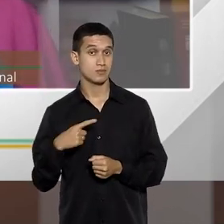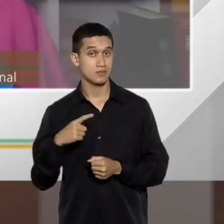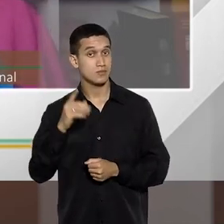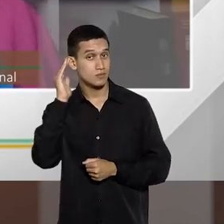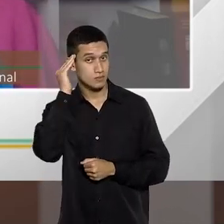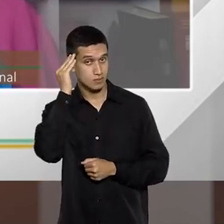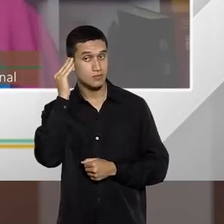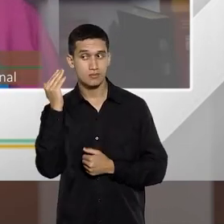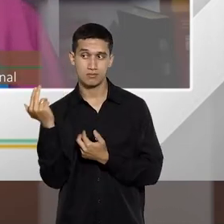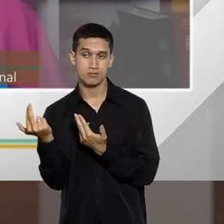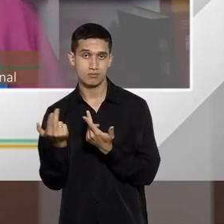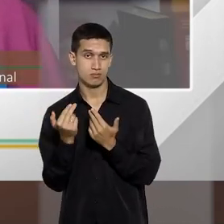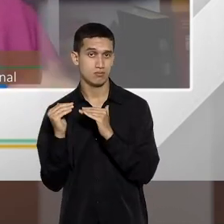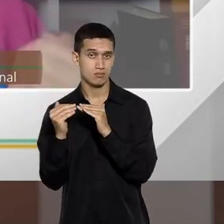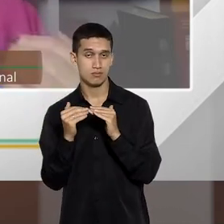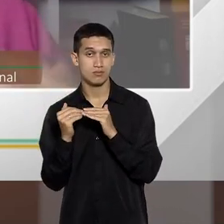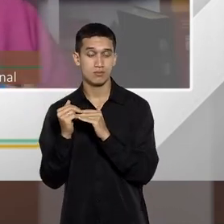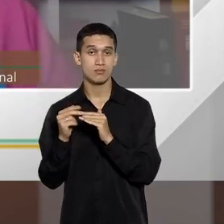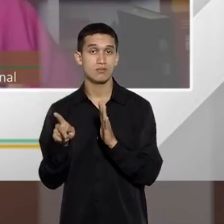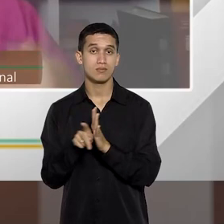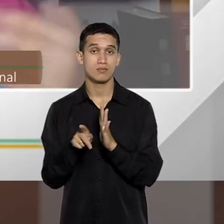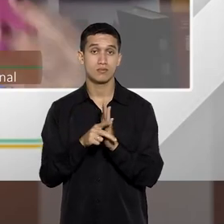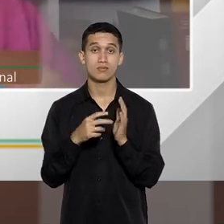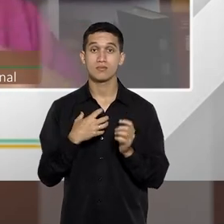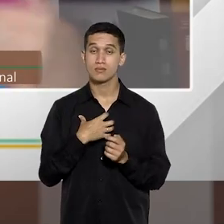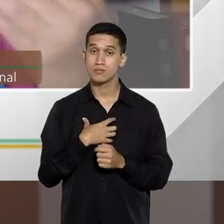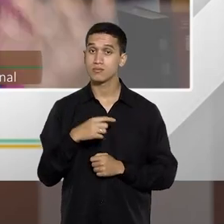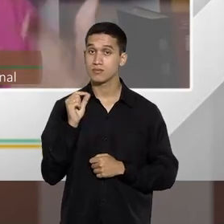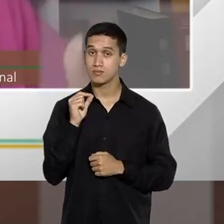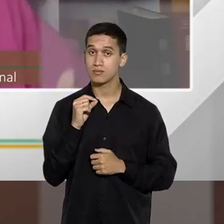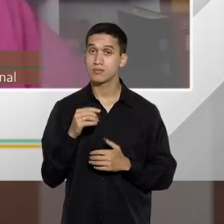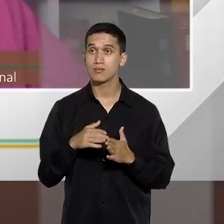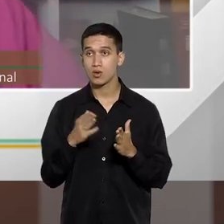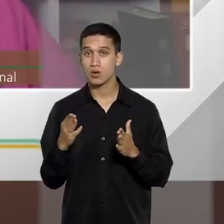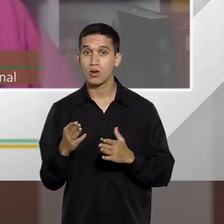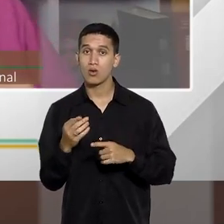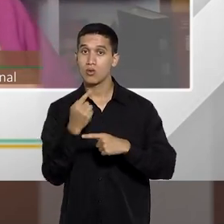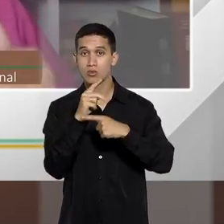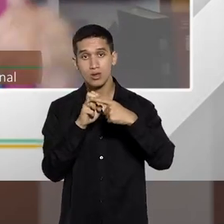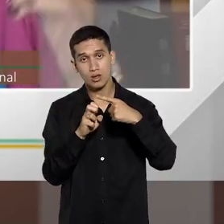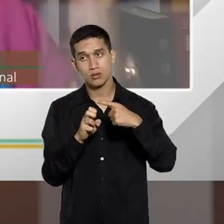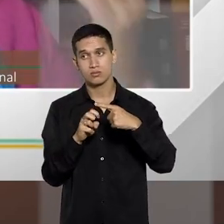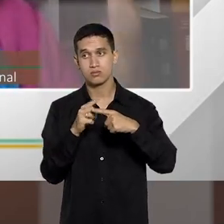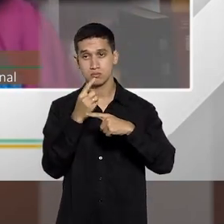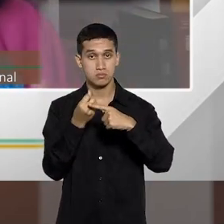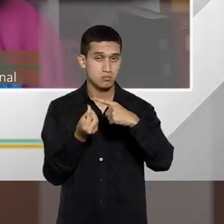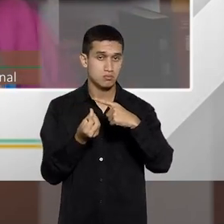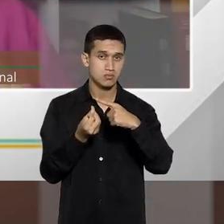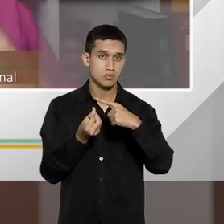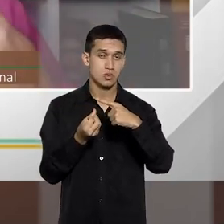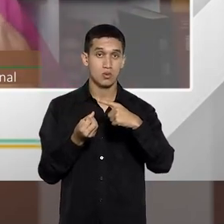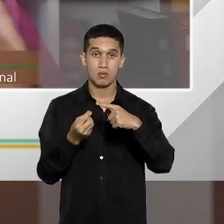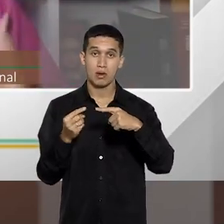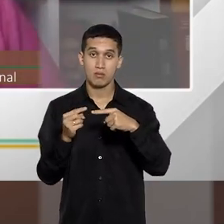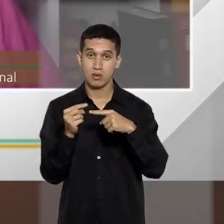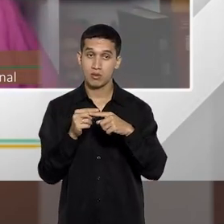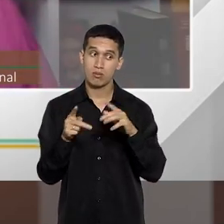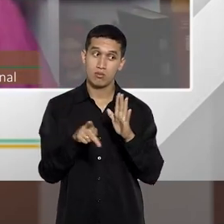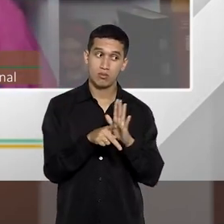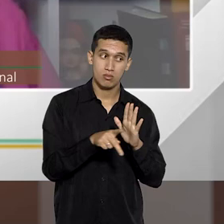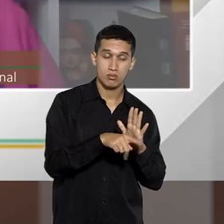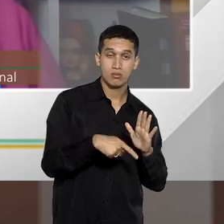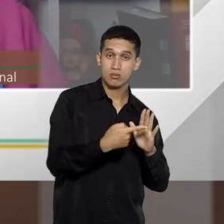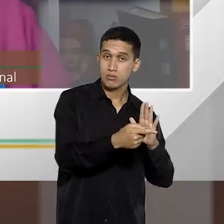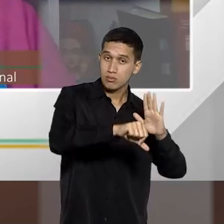pacificado no sentido de ampliar em um quinto, um sexto, então, um sexto para duas infrações, um quinto para